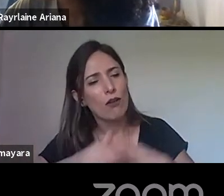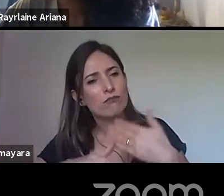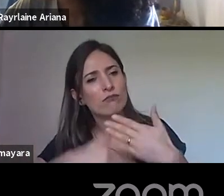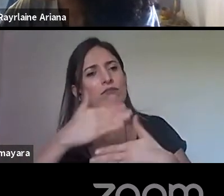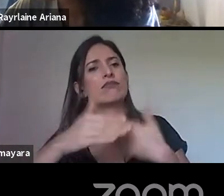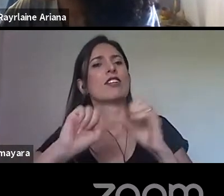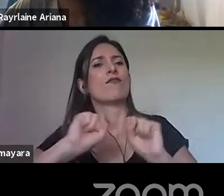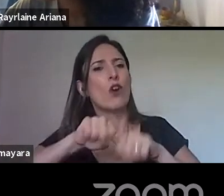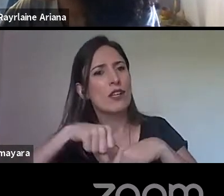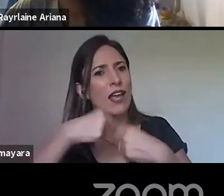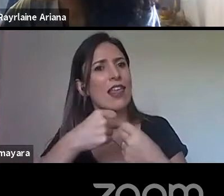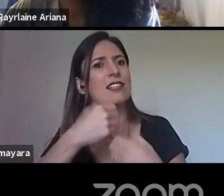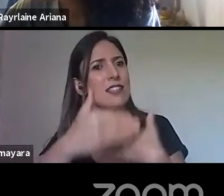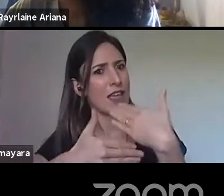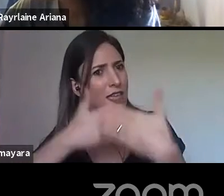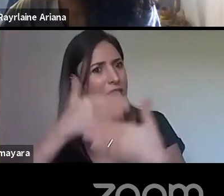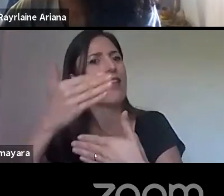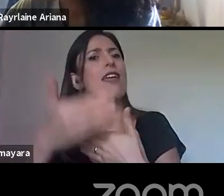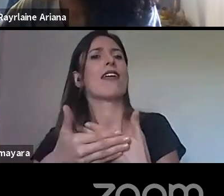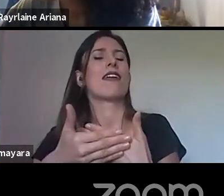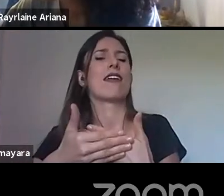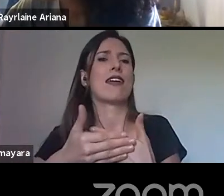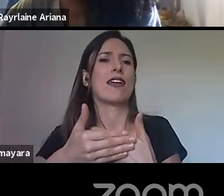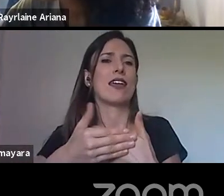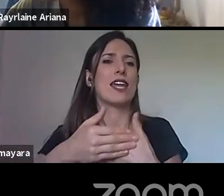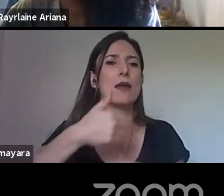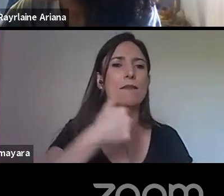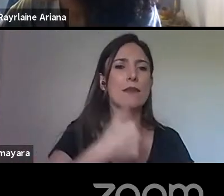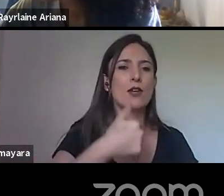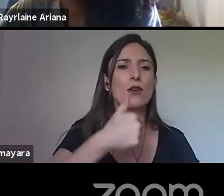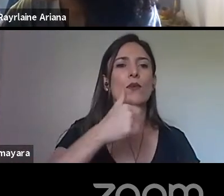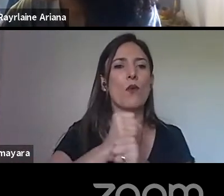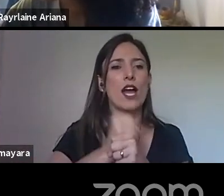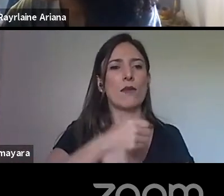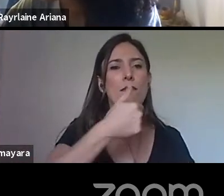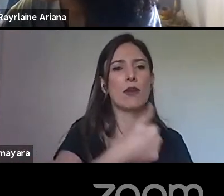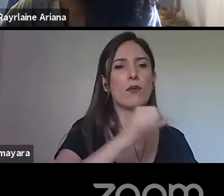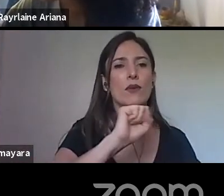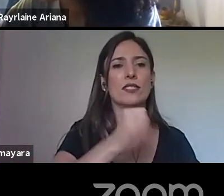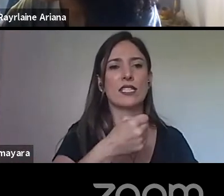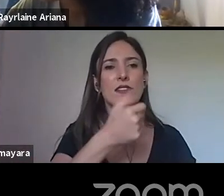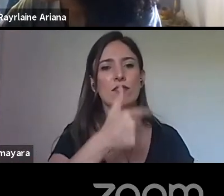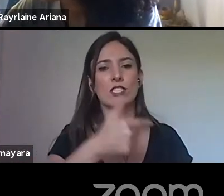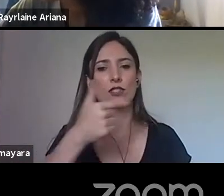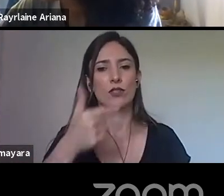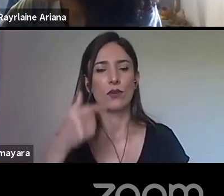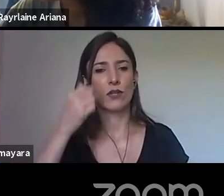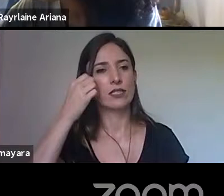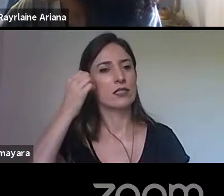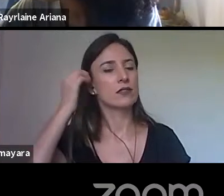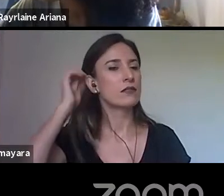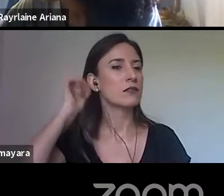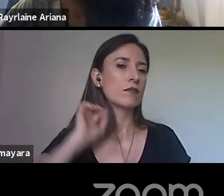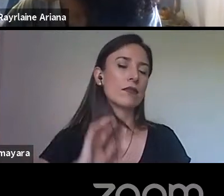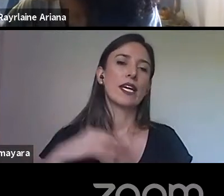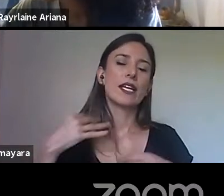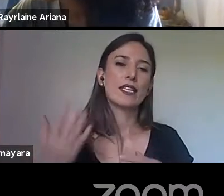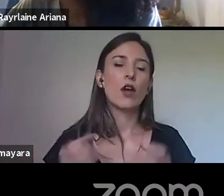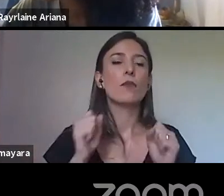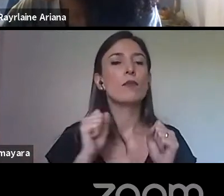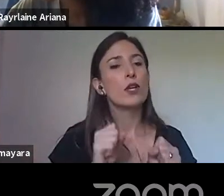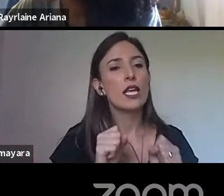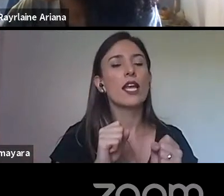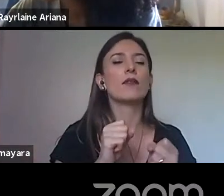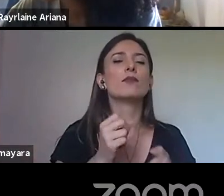se fortalece efetivamente com 1822, né? A gente pode pensar numa certa continuidade nesse modelo